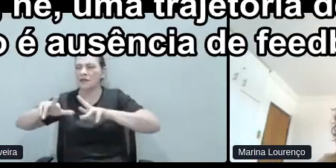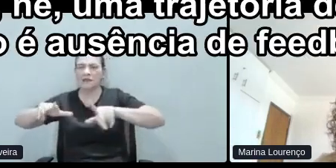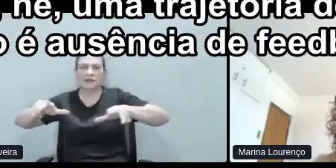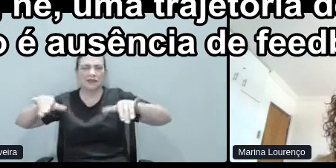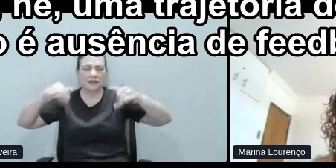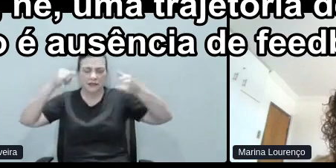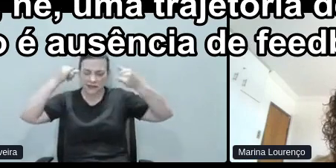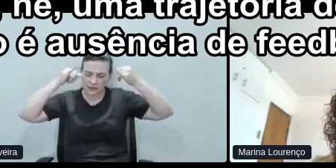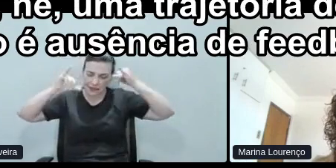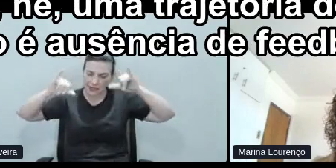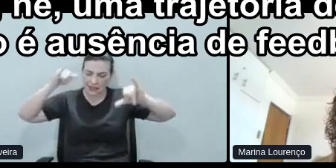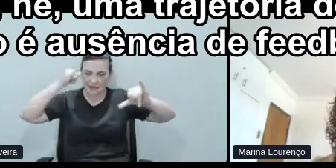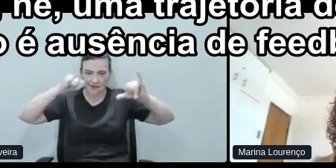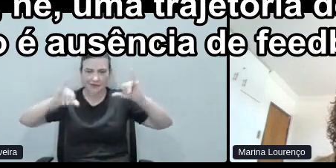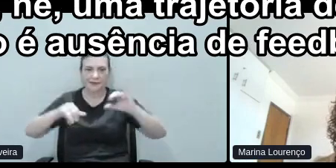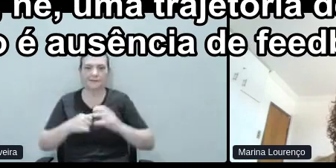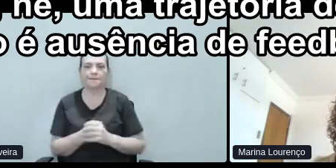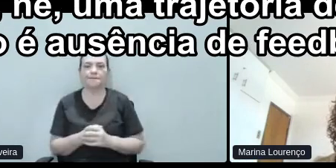de cabeça.